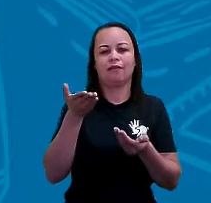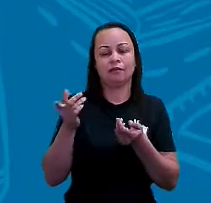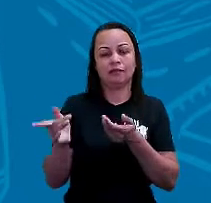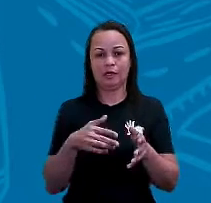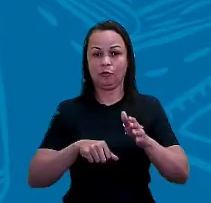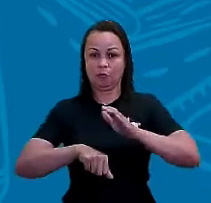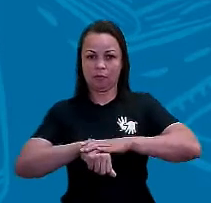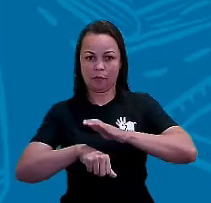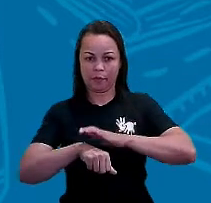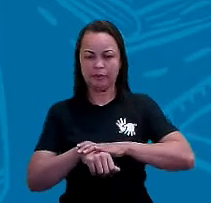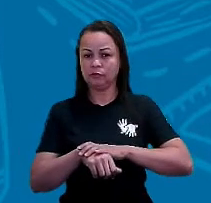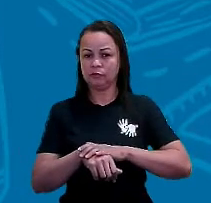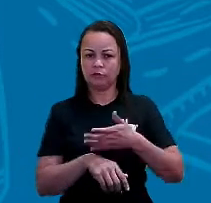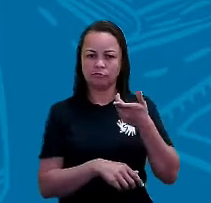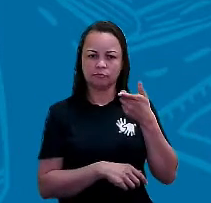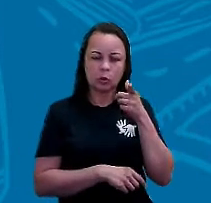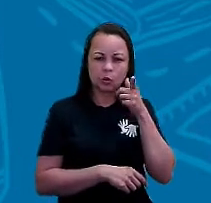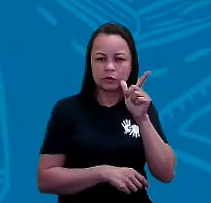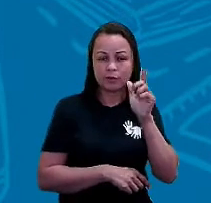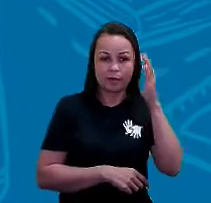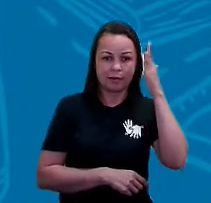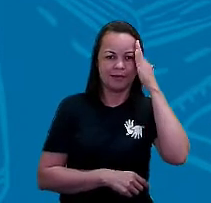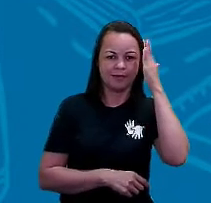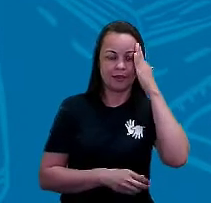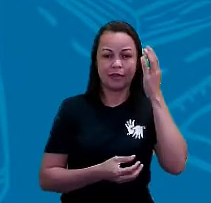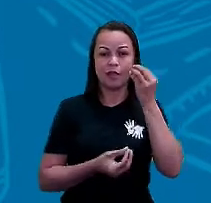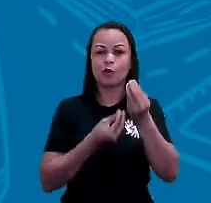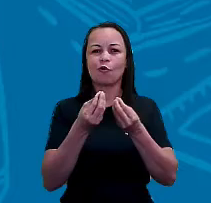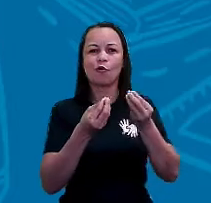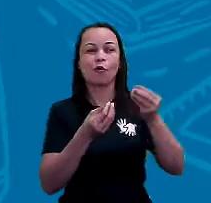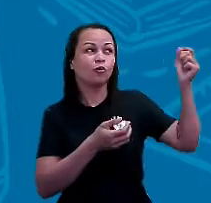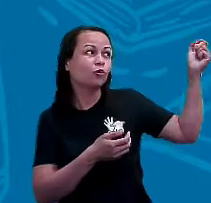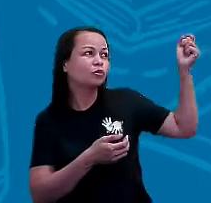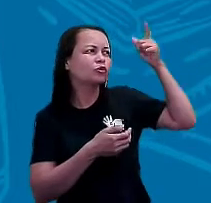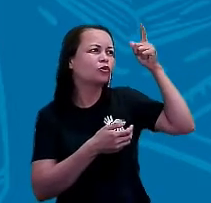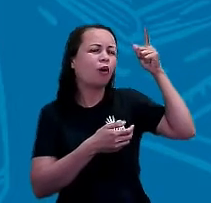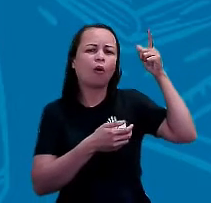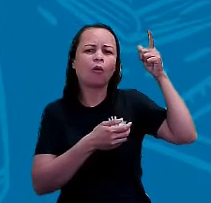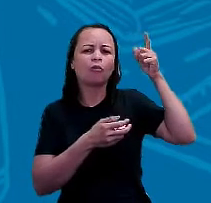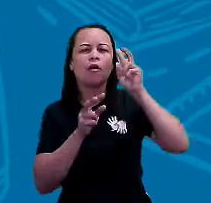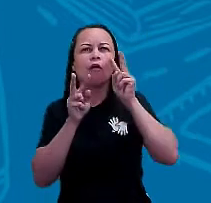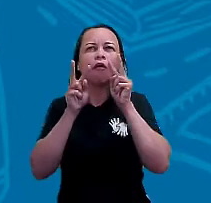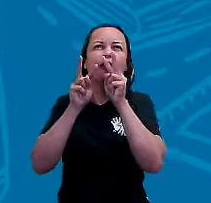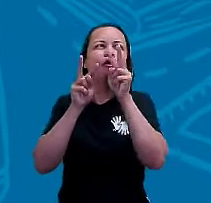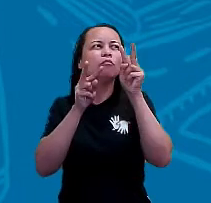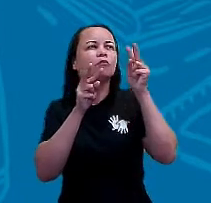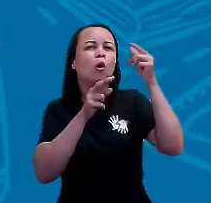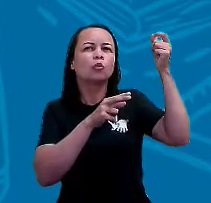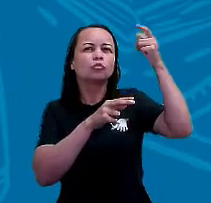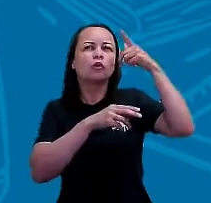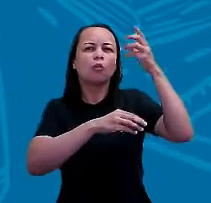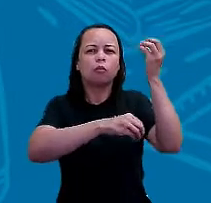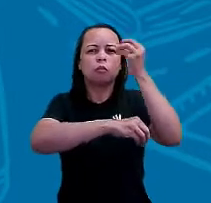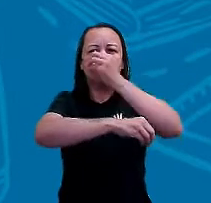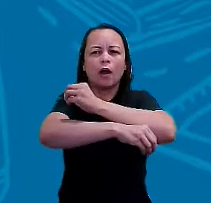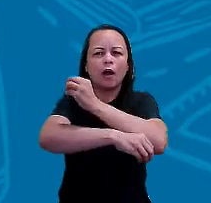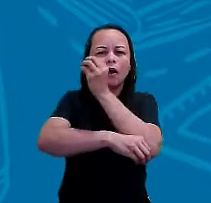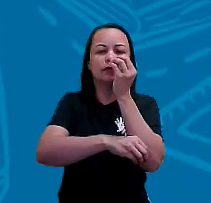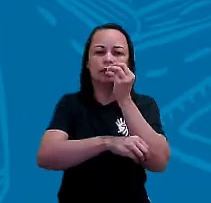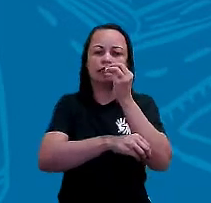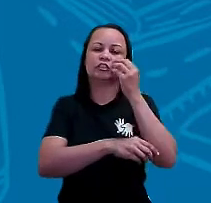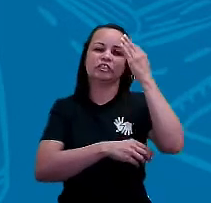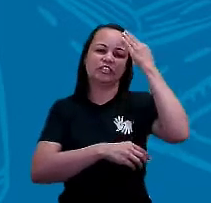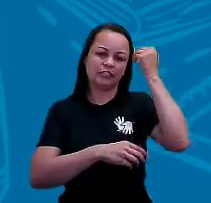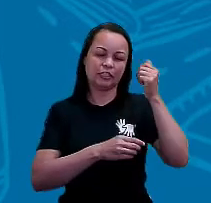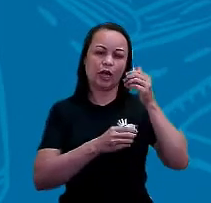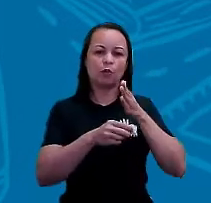partir do momento que a gente consegue, então, entender a posição do sol, onde o sol nasceu, onde ele se pôs, a gente consegue também identificar